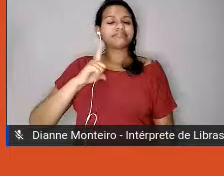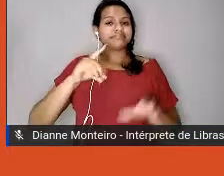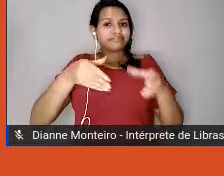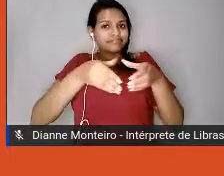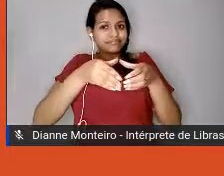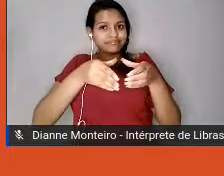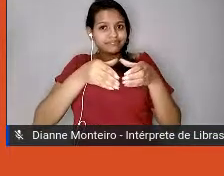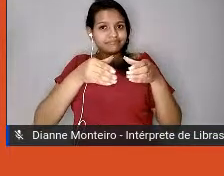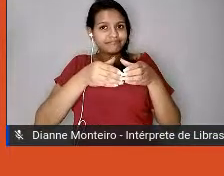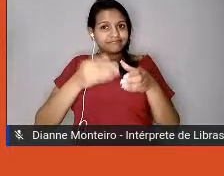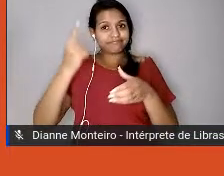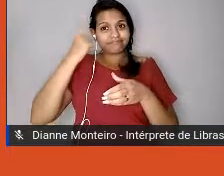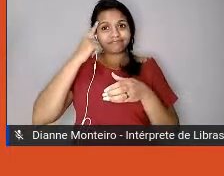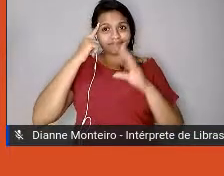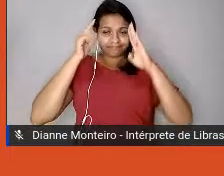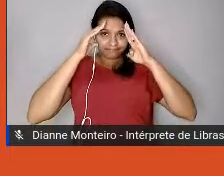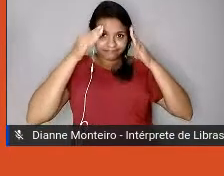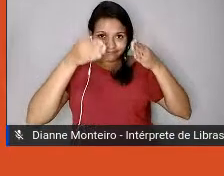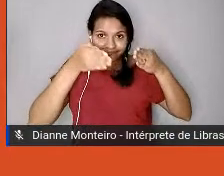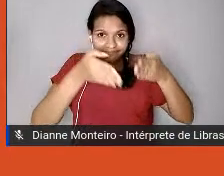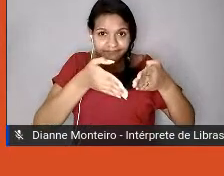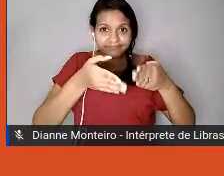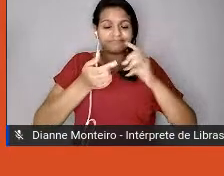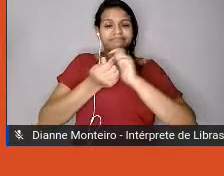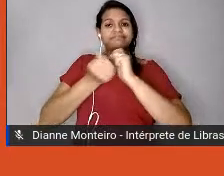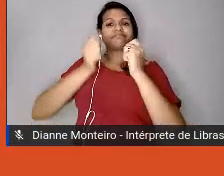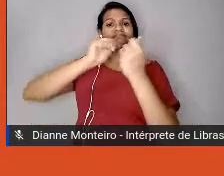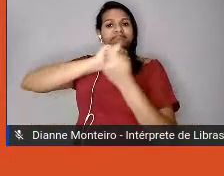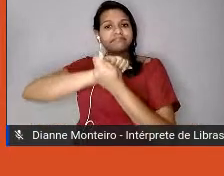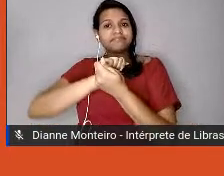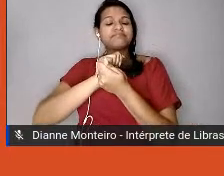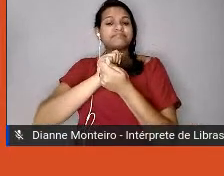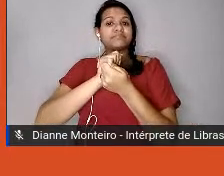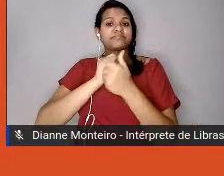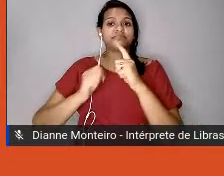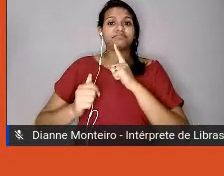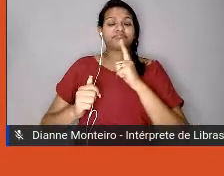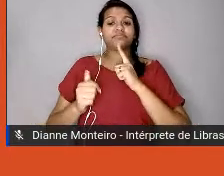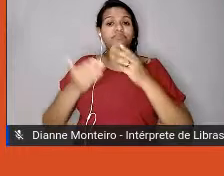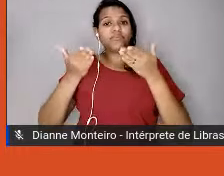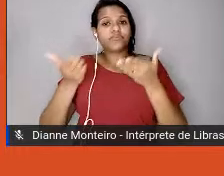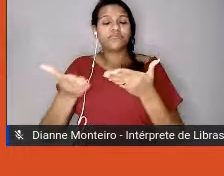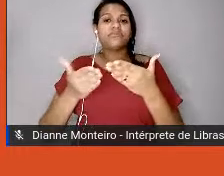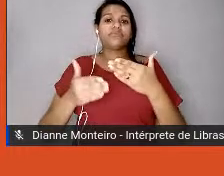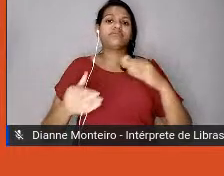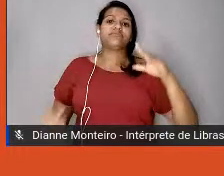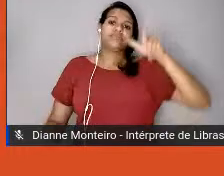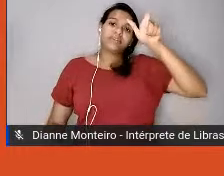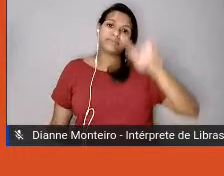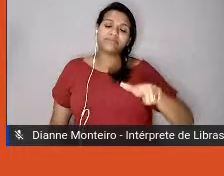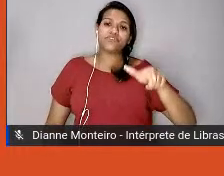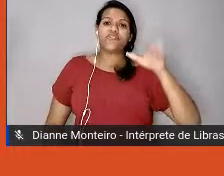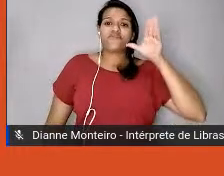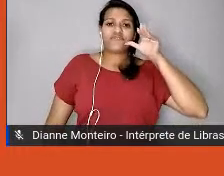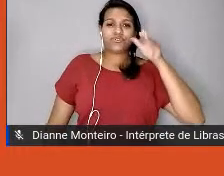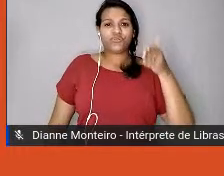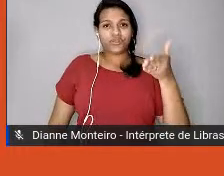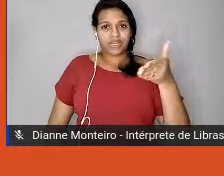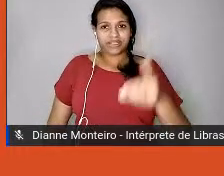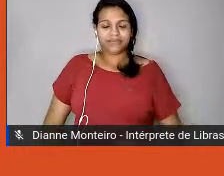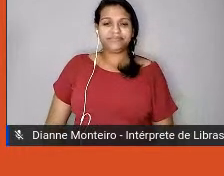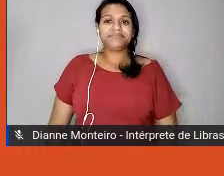nessa criação e nessa adaptação dessas ações que impactam esse bem-estar dos funcionários. Até